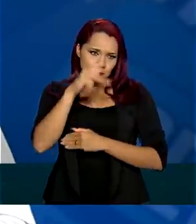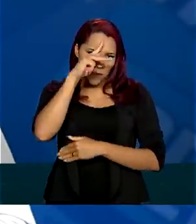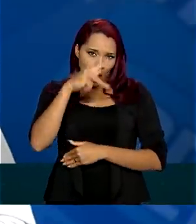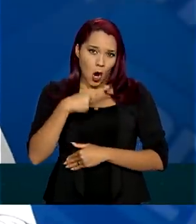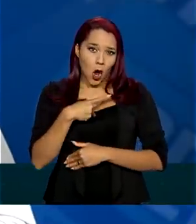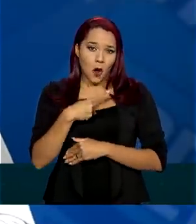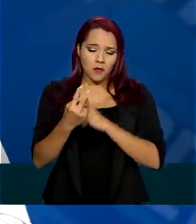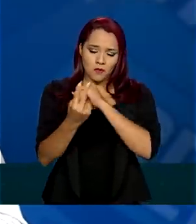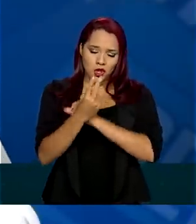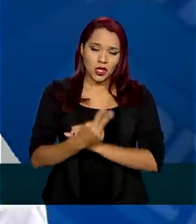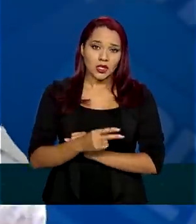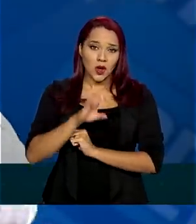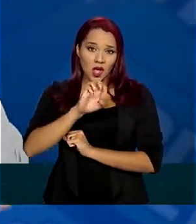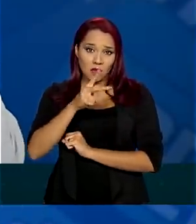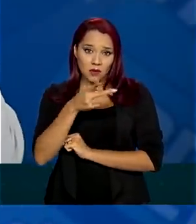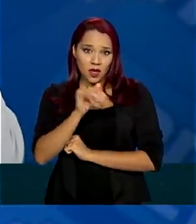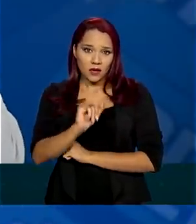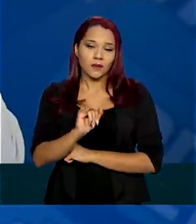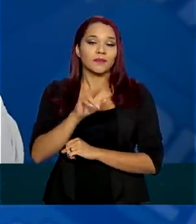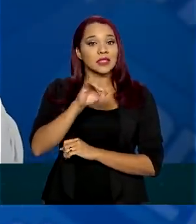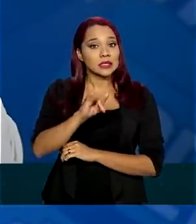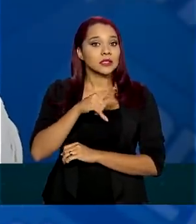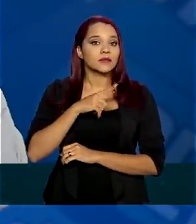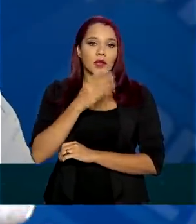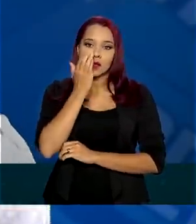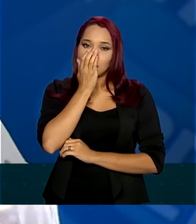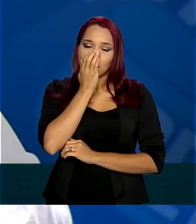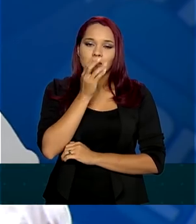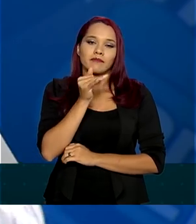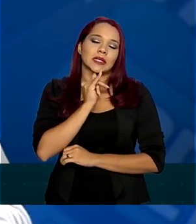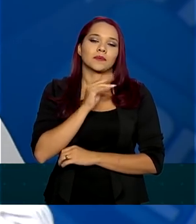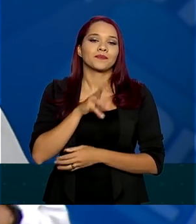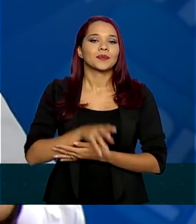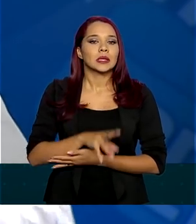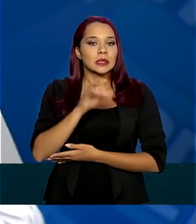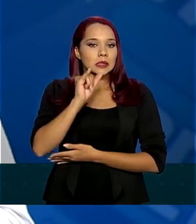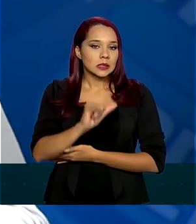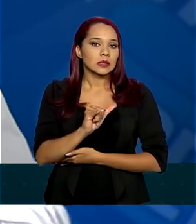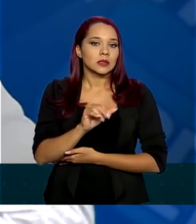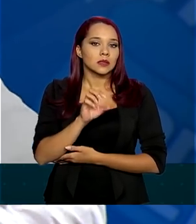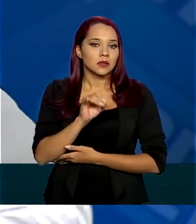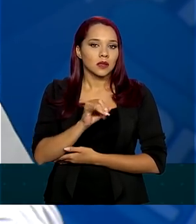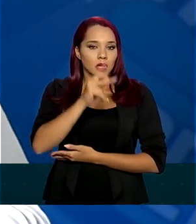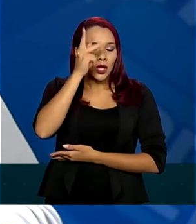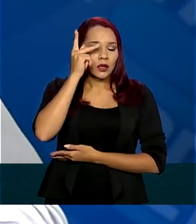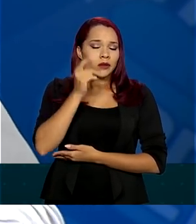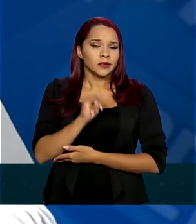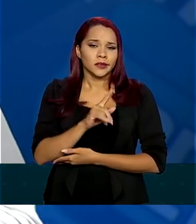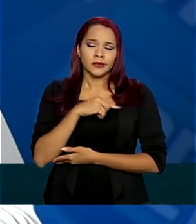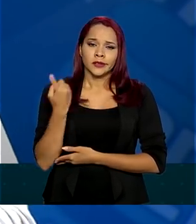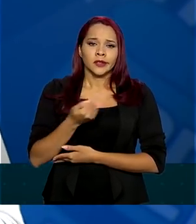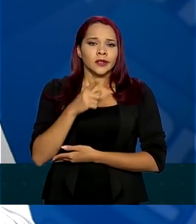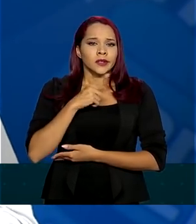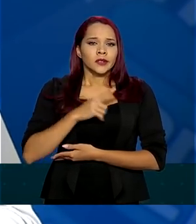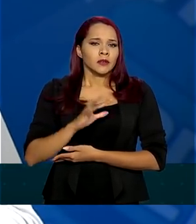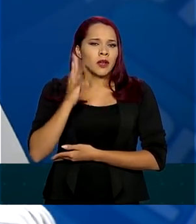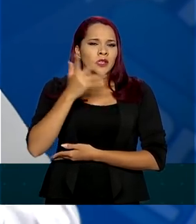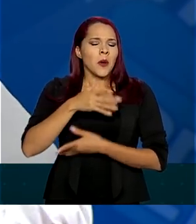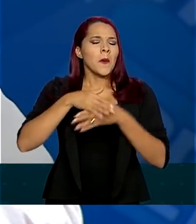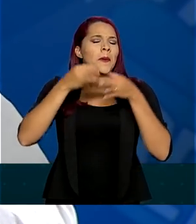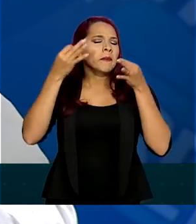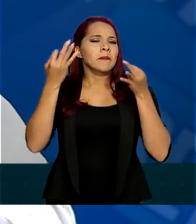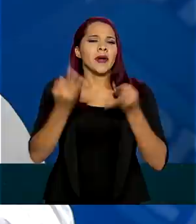respiradores, uma hipótese, se nós tivéssemos um, todas, se nós tivéssemos a situação ideal,